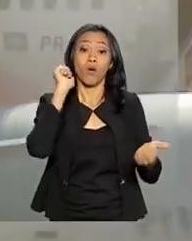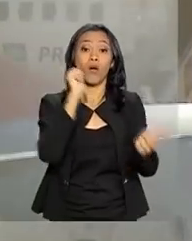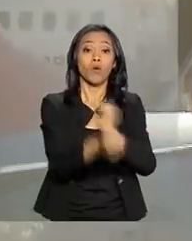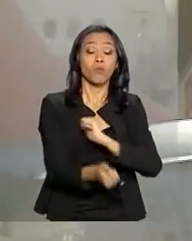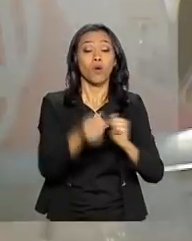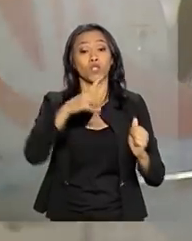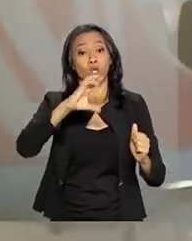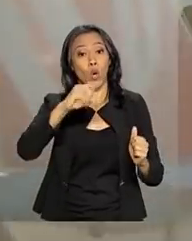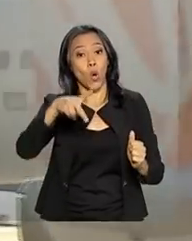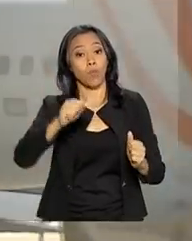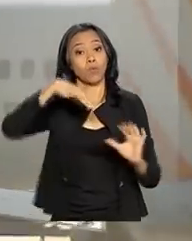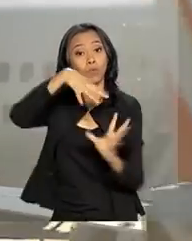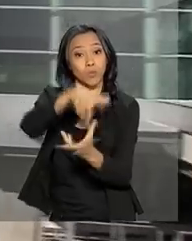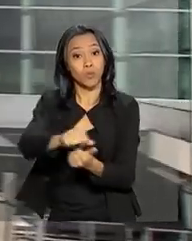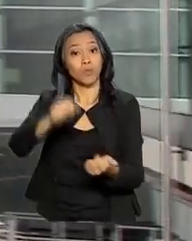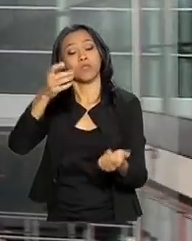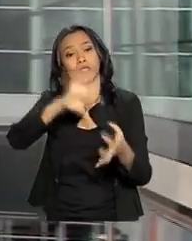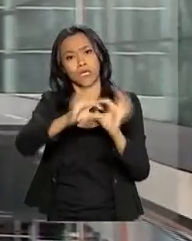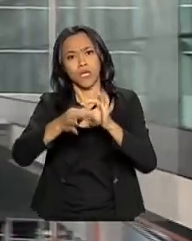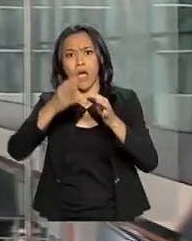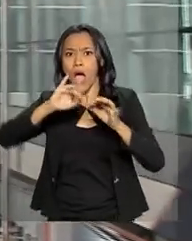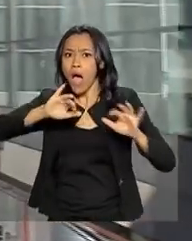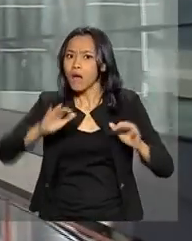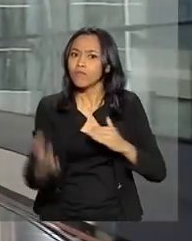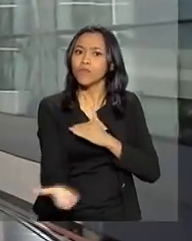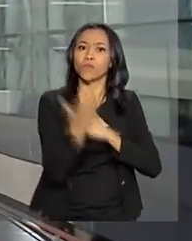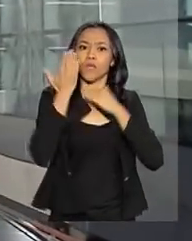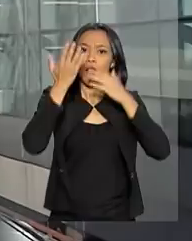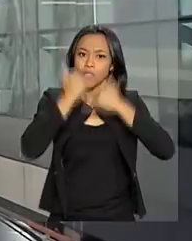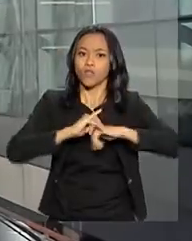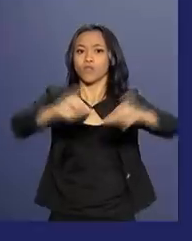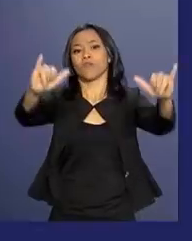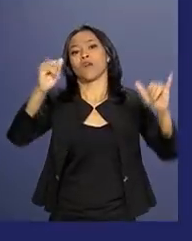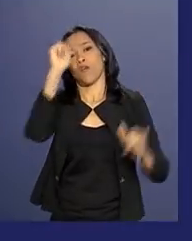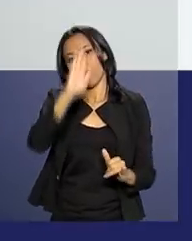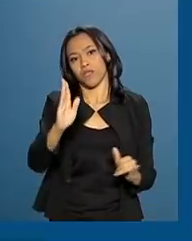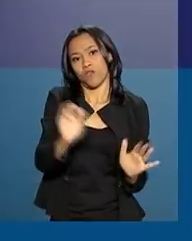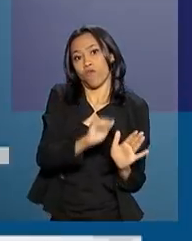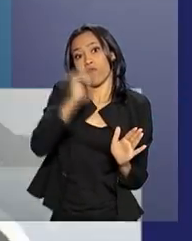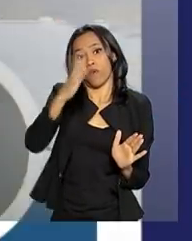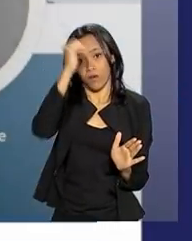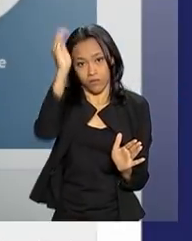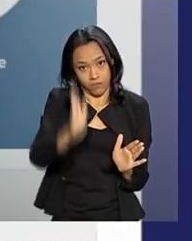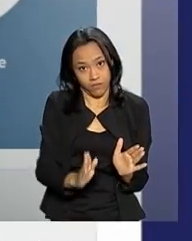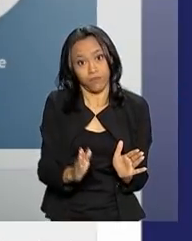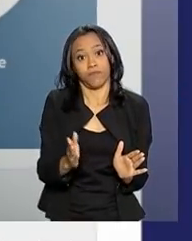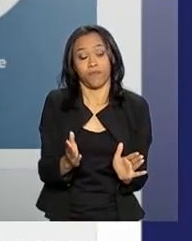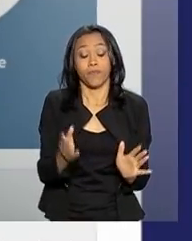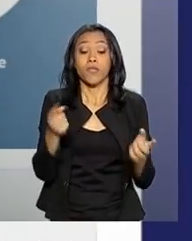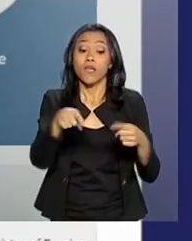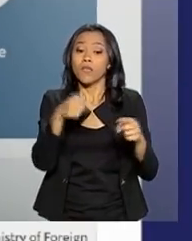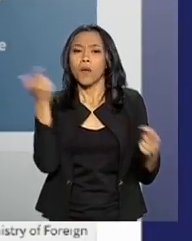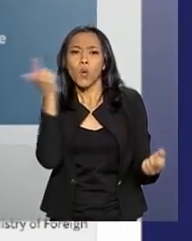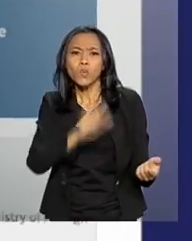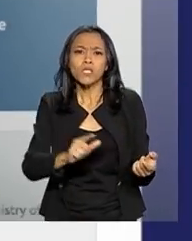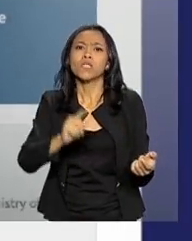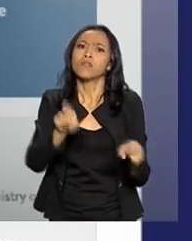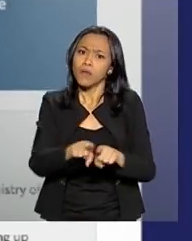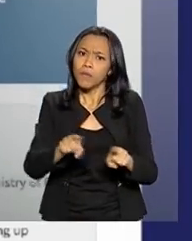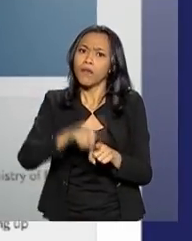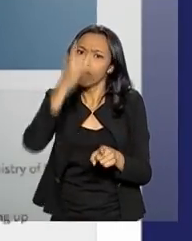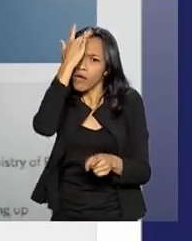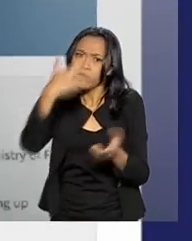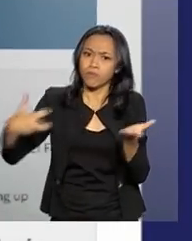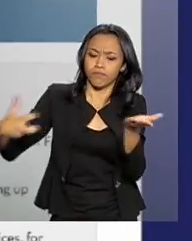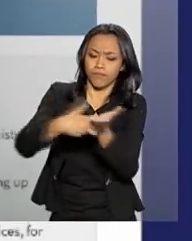e as Olimpíadas ajudaram na divulgação das belezas daqui, lá fora. A facilidade para conseguir o visto de entrada no Brasil